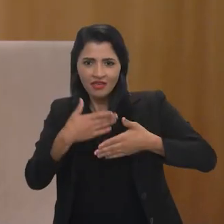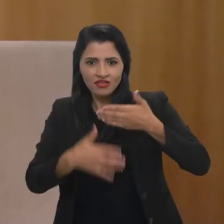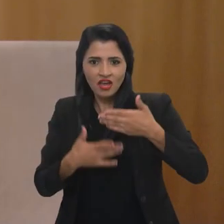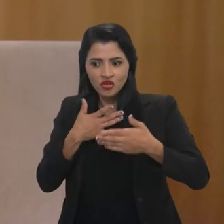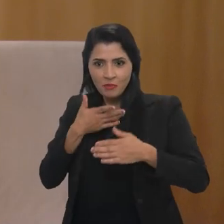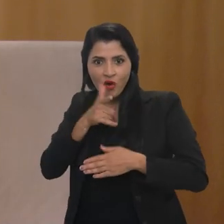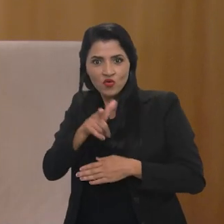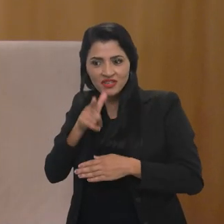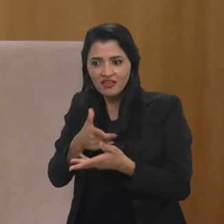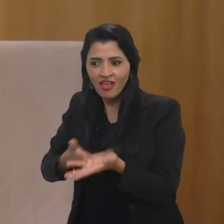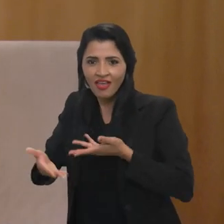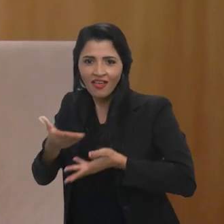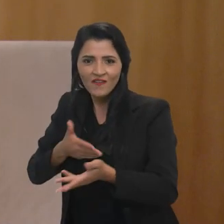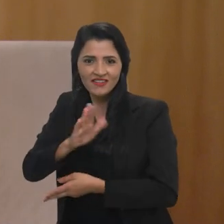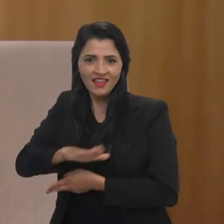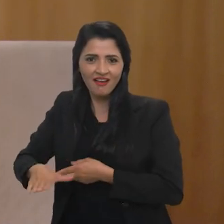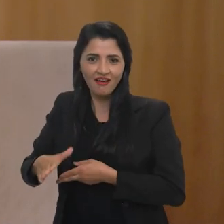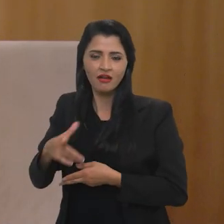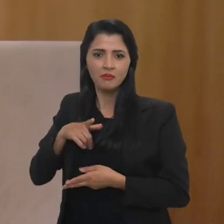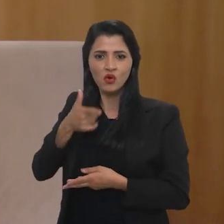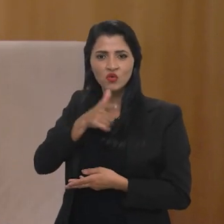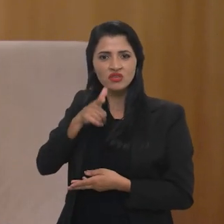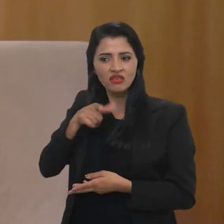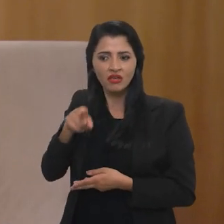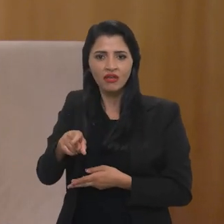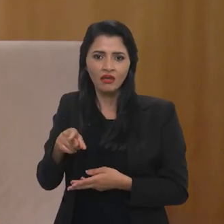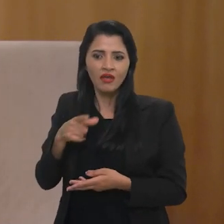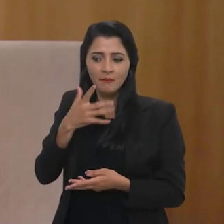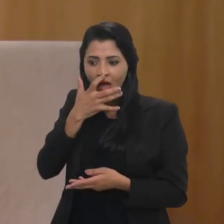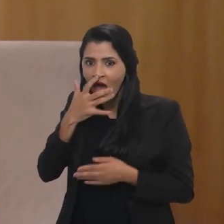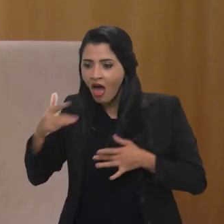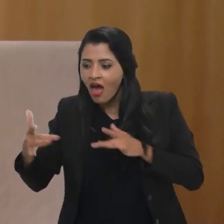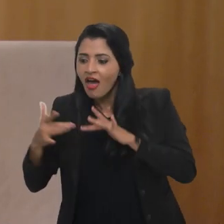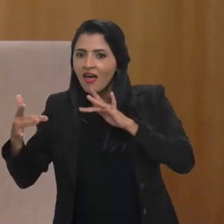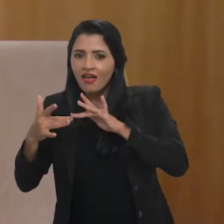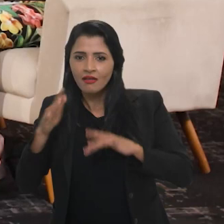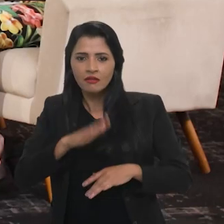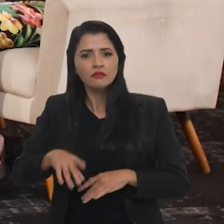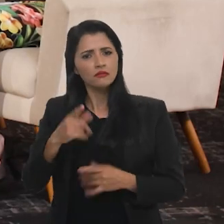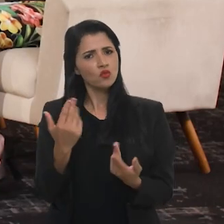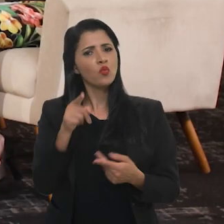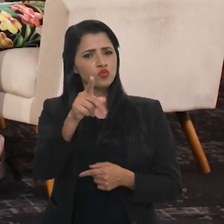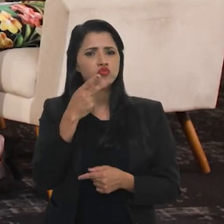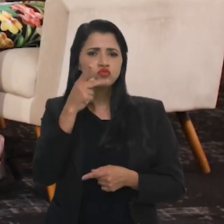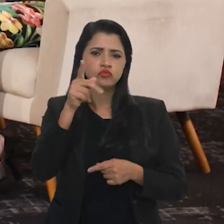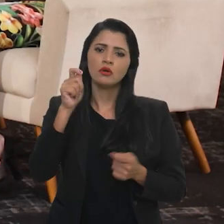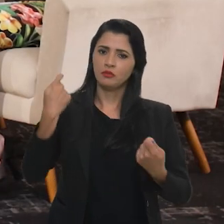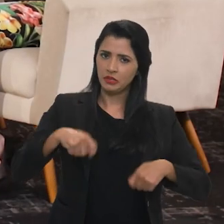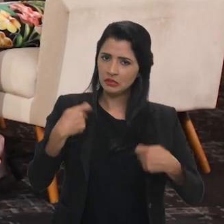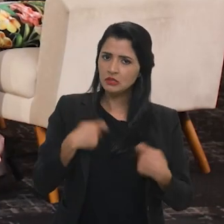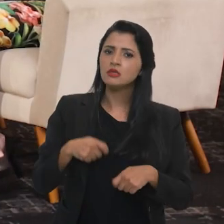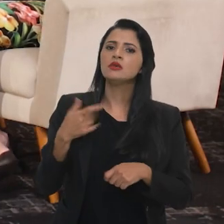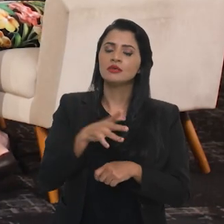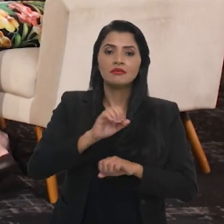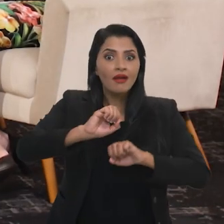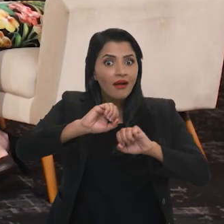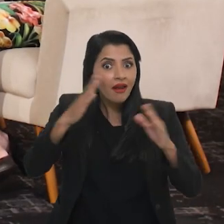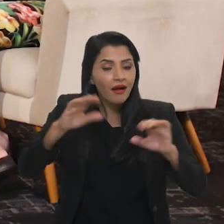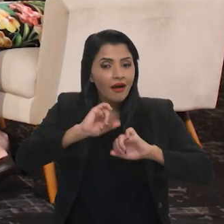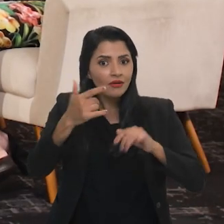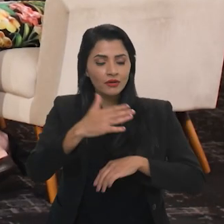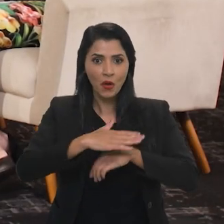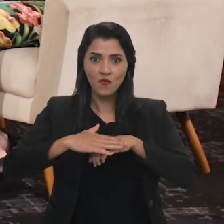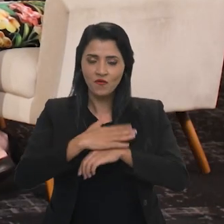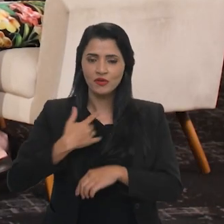acesso à criança, para que ela, enfim, consiga acessar essa criança de alguma forma, e foi o que você falou, a gente tem que trazer, o que está muito